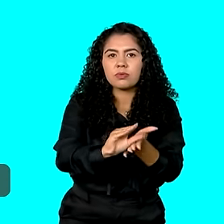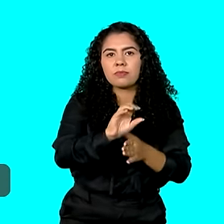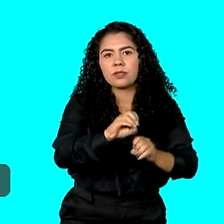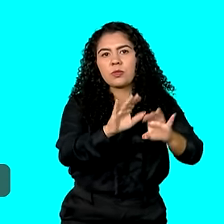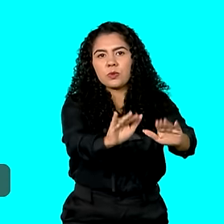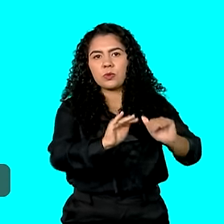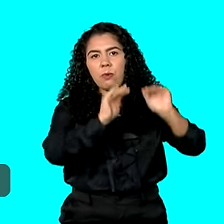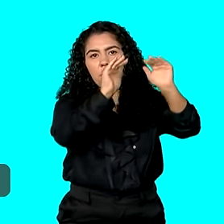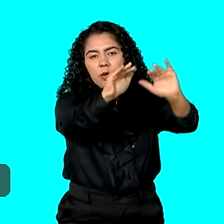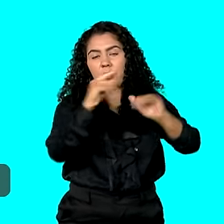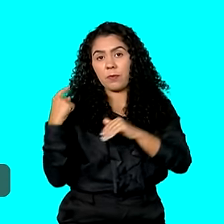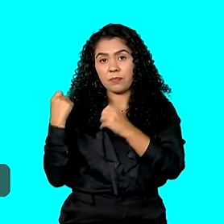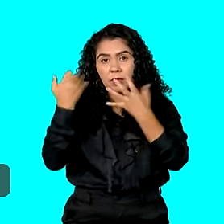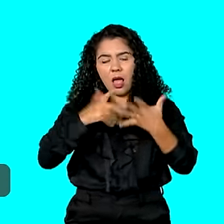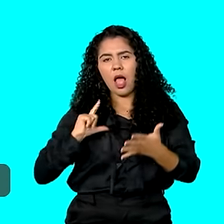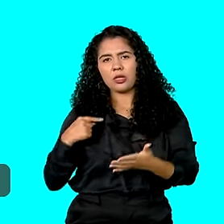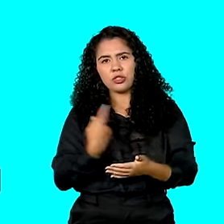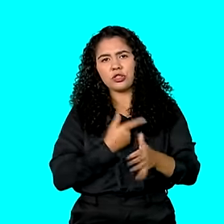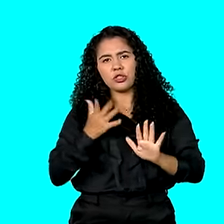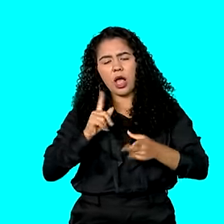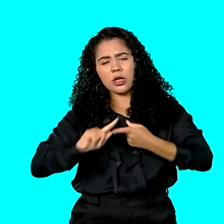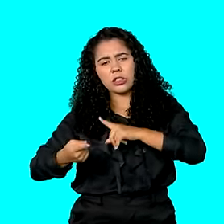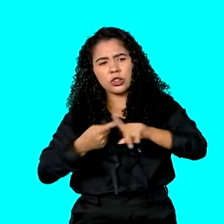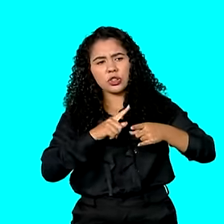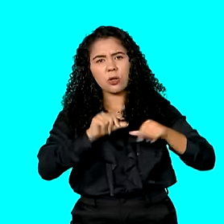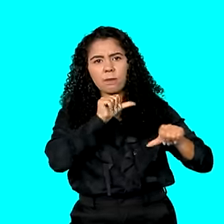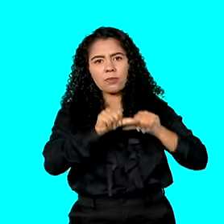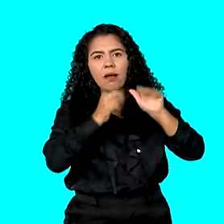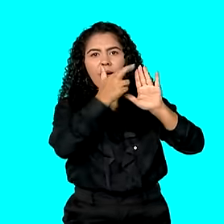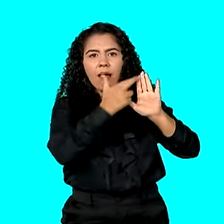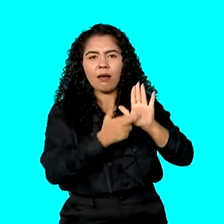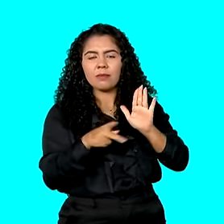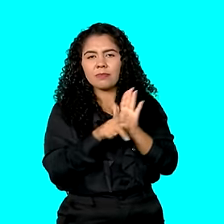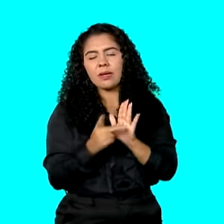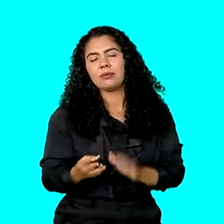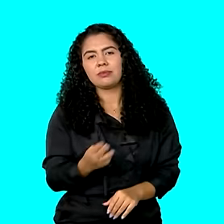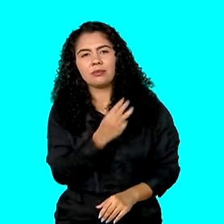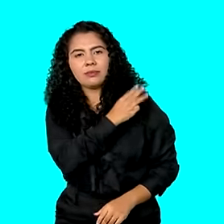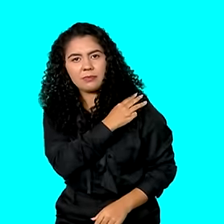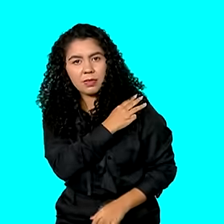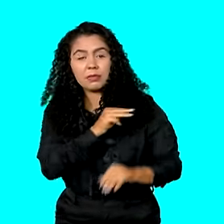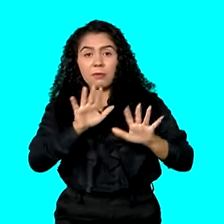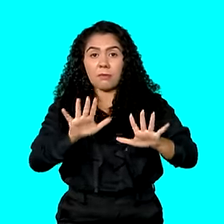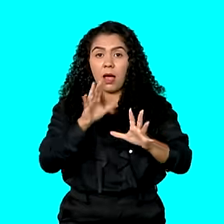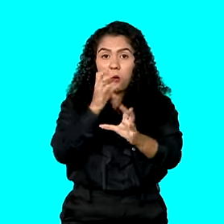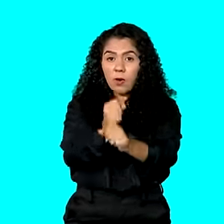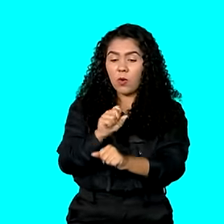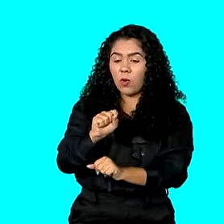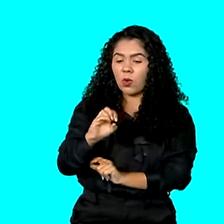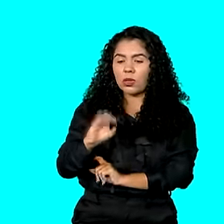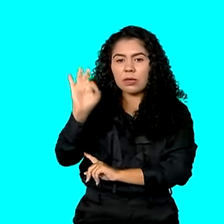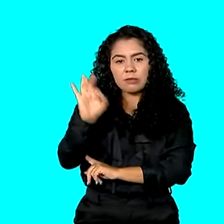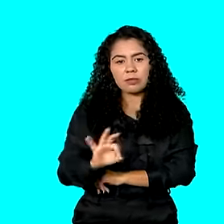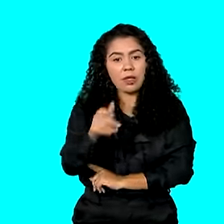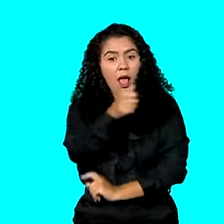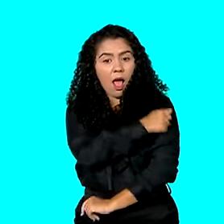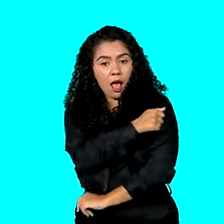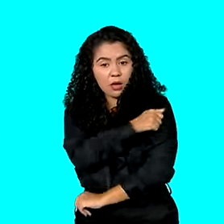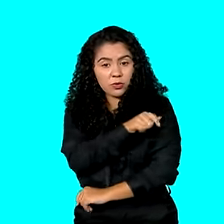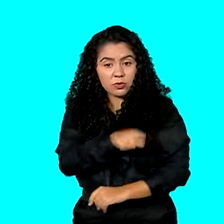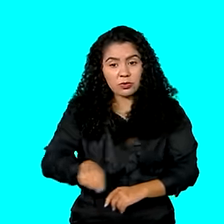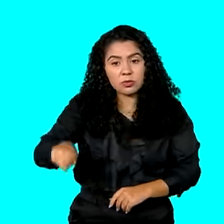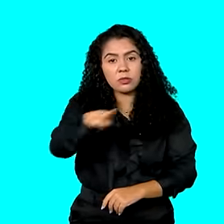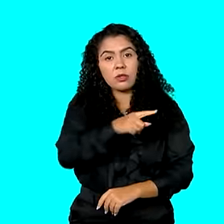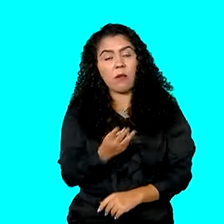as mudanças do ensino médio brasileiro, nós fizemos uma consulta aos alunos brasileiros. 80% dos alunos do ensino